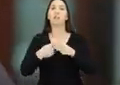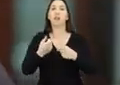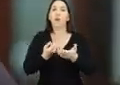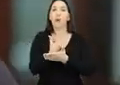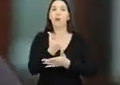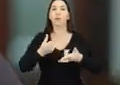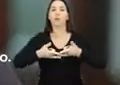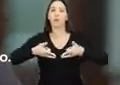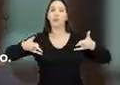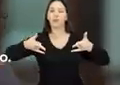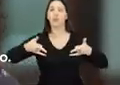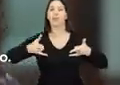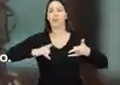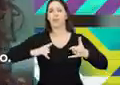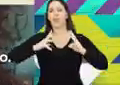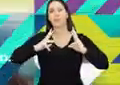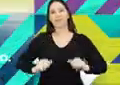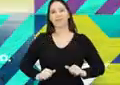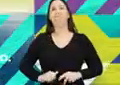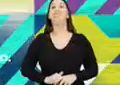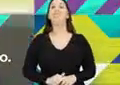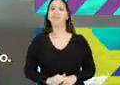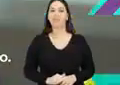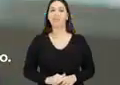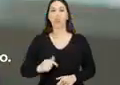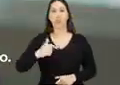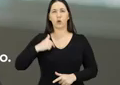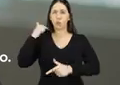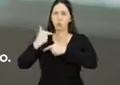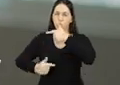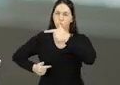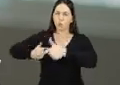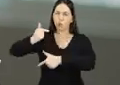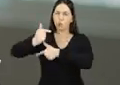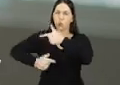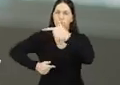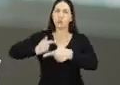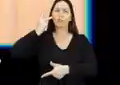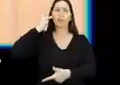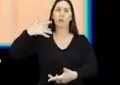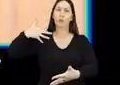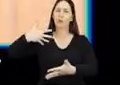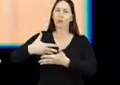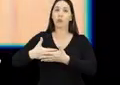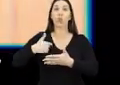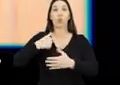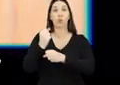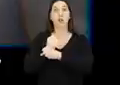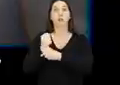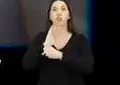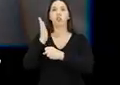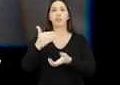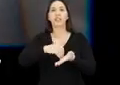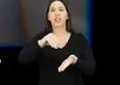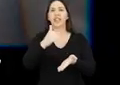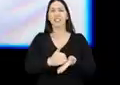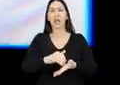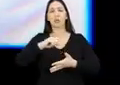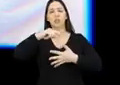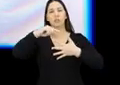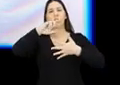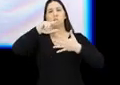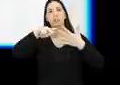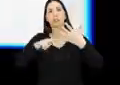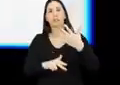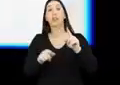absorvente. Eu estou há muitos anos dedicado e trabalhando por São Paulo. Nesse período, eu fui secretário de cinco áreas diferentes,